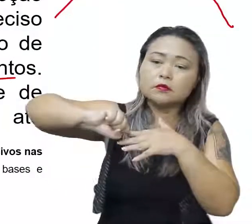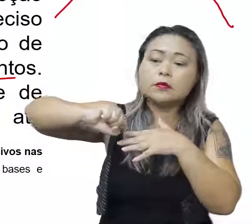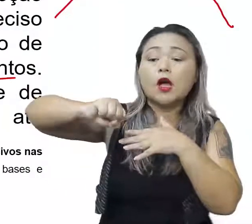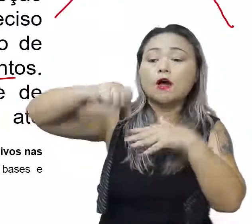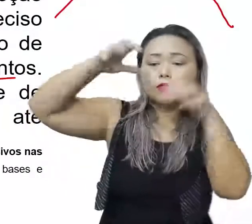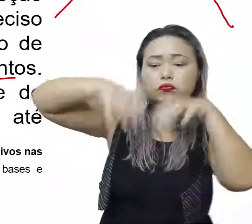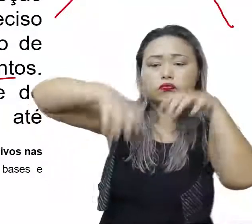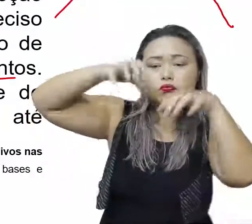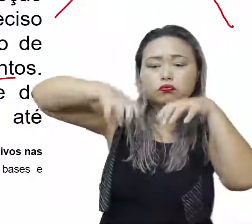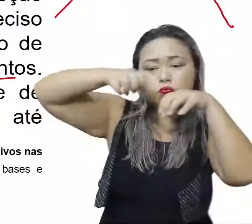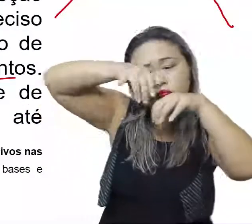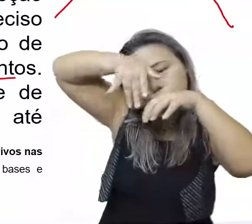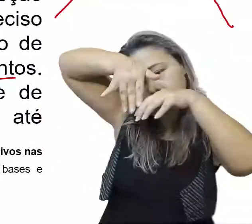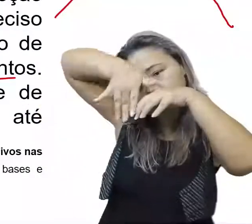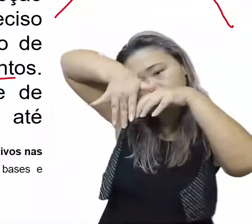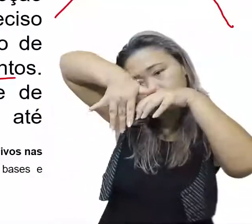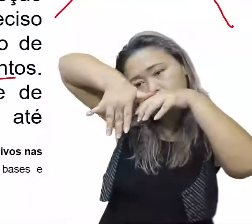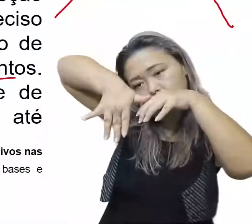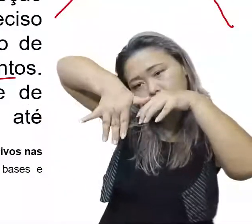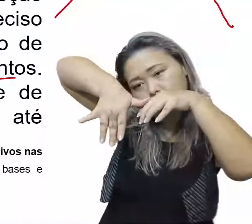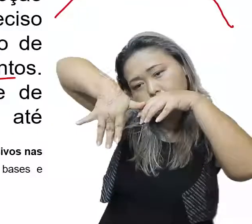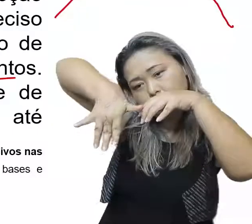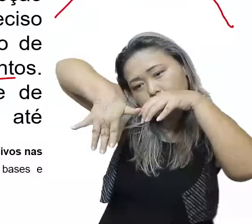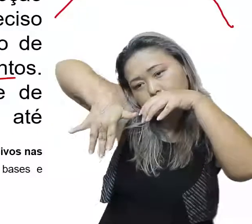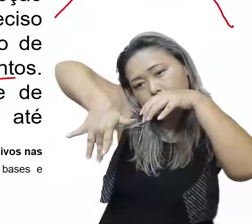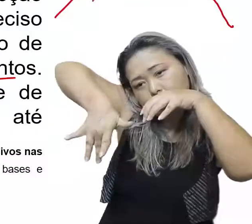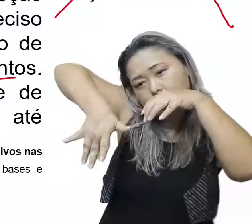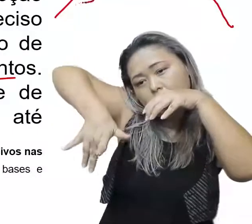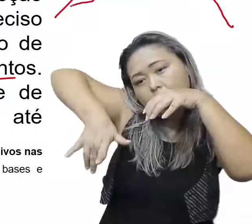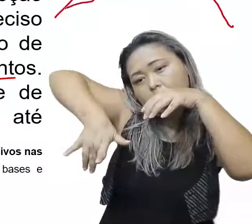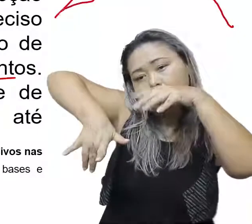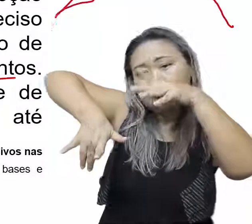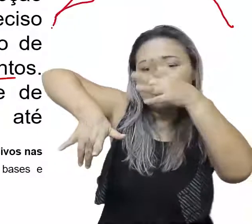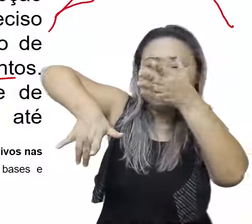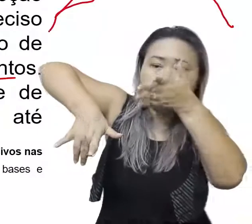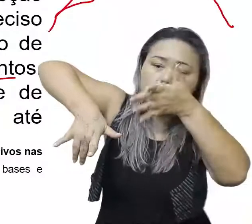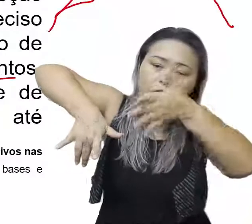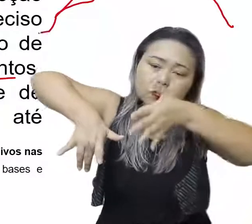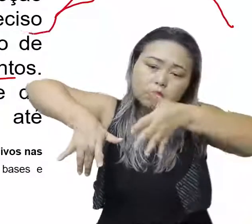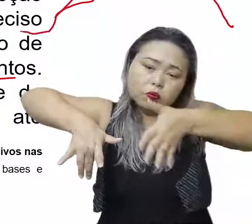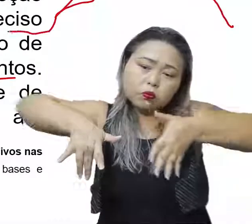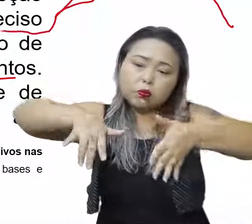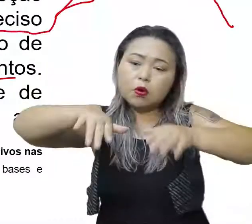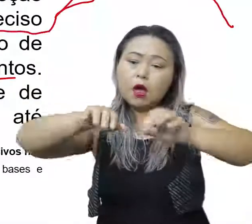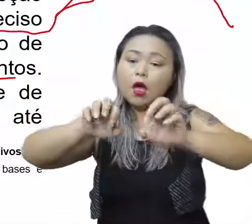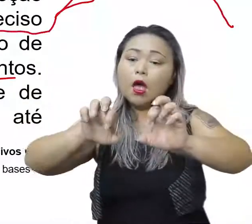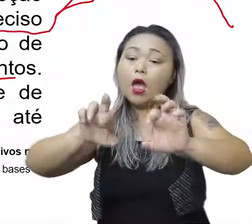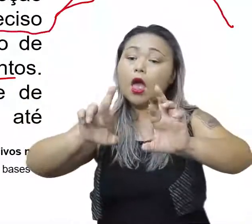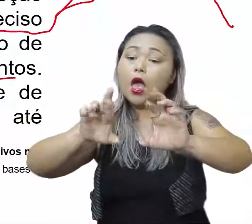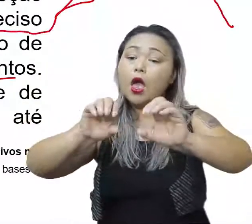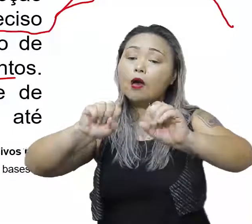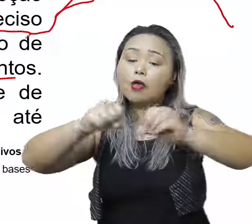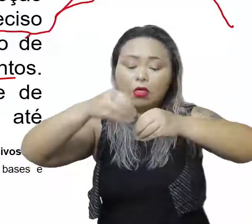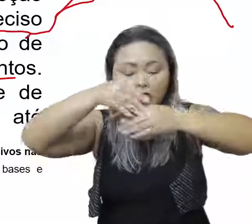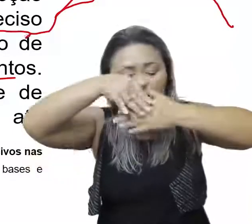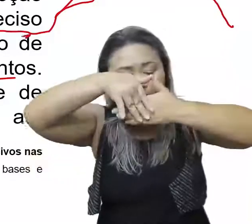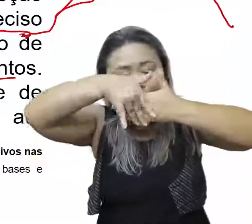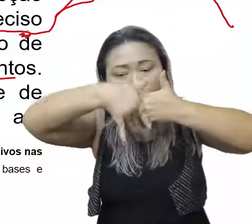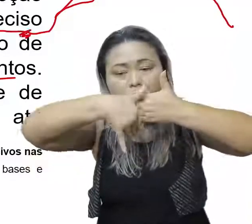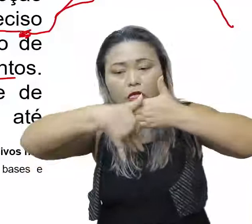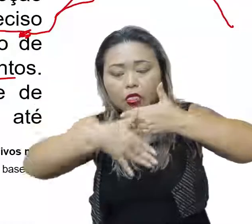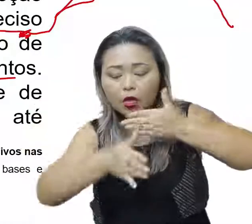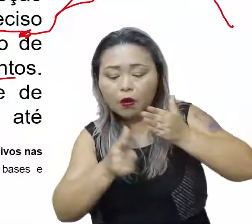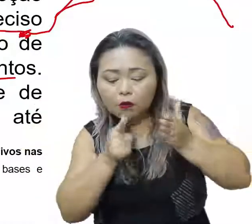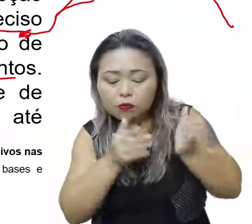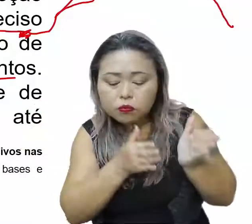chover aqui, ó, aqui ele vai encontrar a vegetação, vai devagarzinho, aqui ele vai causar uma erosão. E vai pra onde? Lá para o